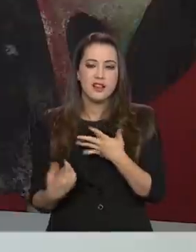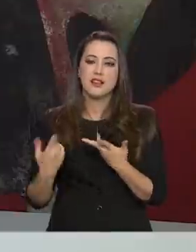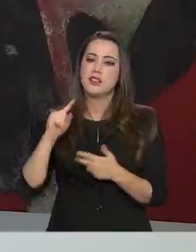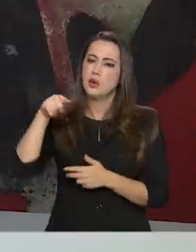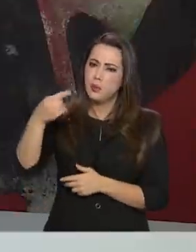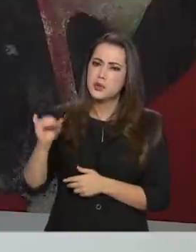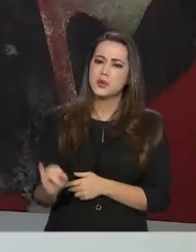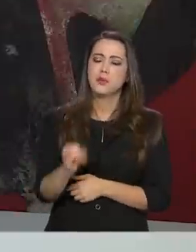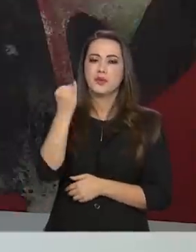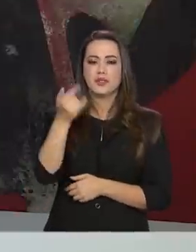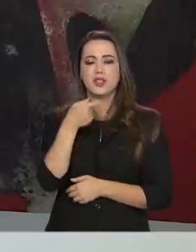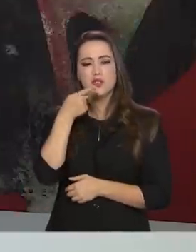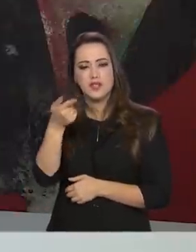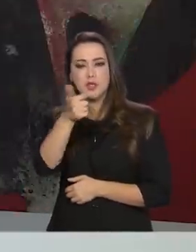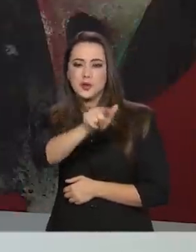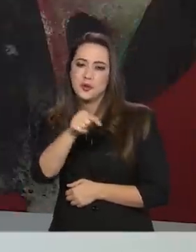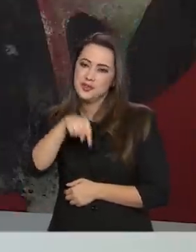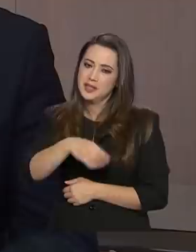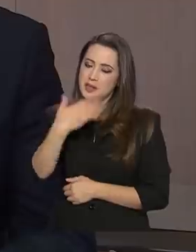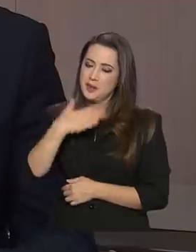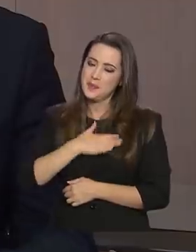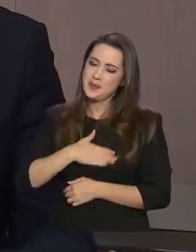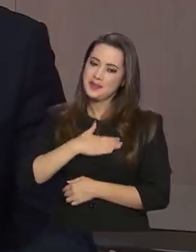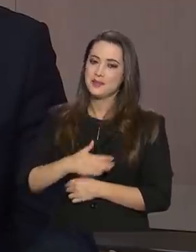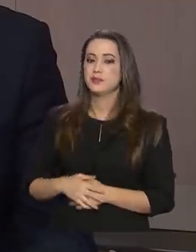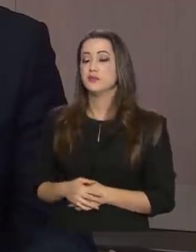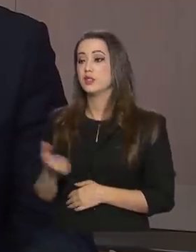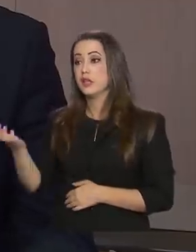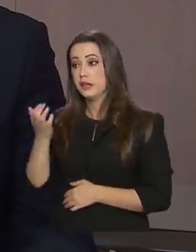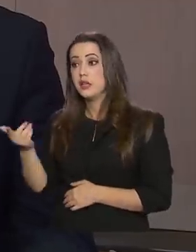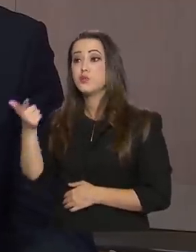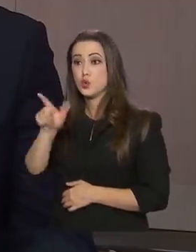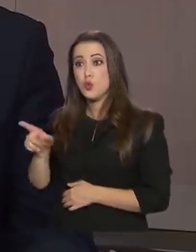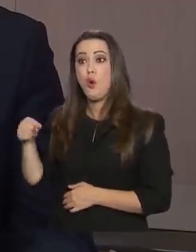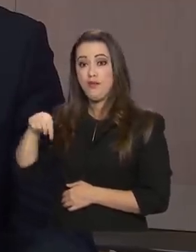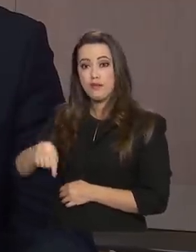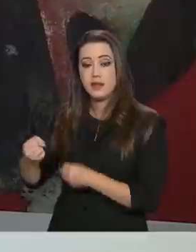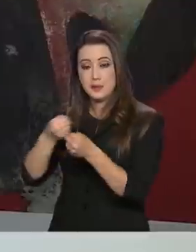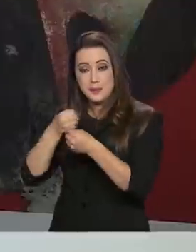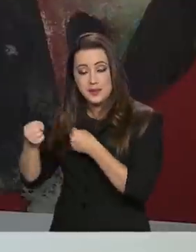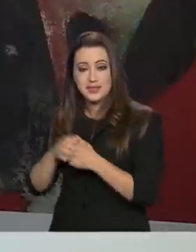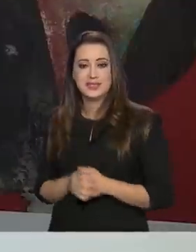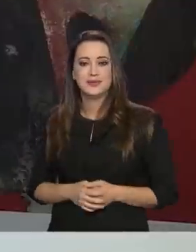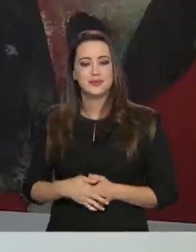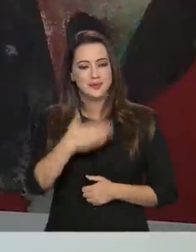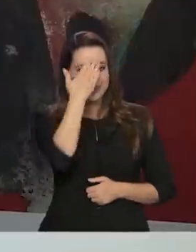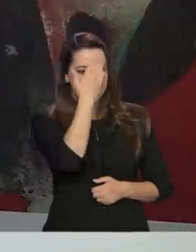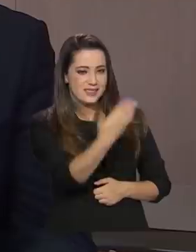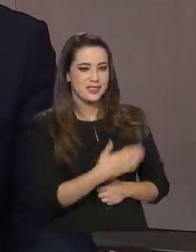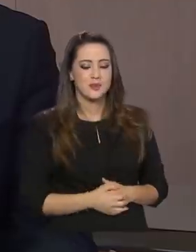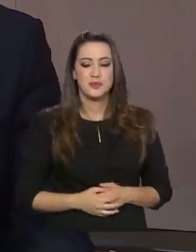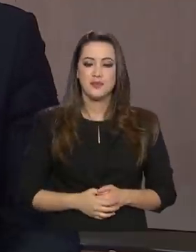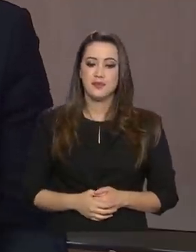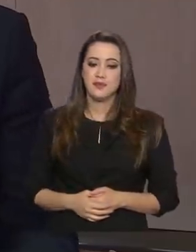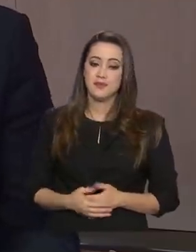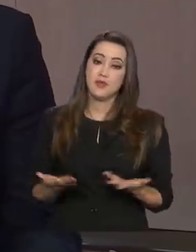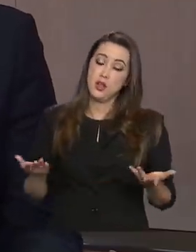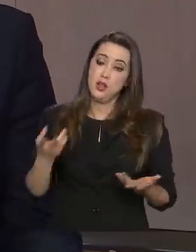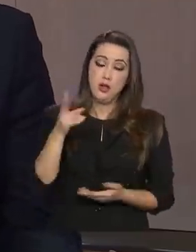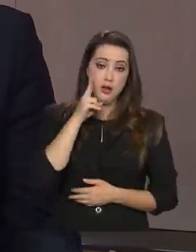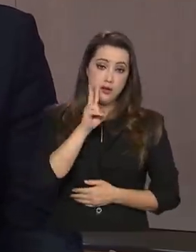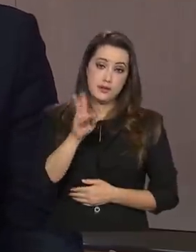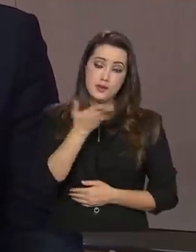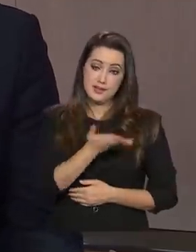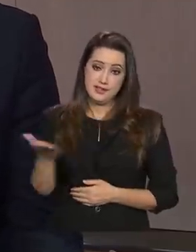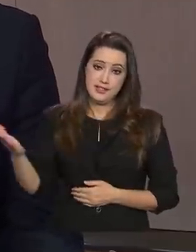oportunidade de poder falar outras vezes com vocês. Foi um prazer. Queremos que o senhor volte aqui ao nosso programa também. Ok, muito obrigado. E para você que